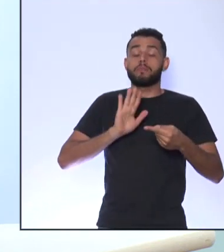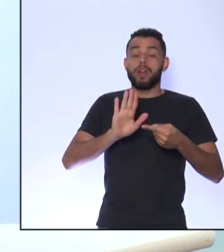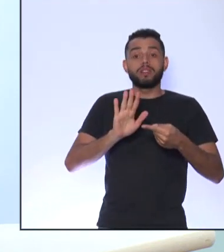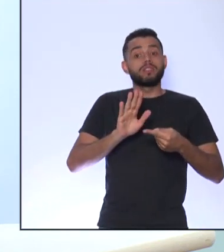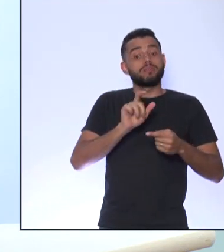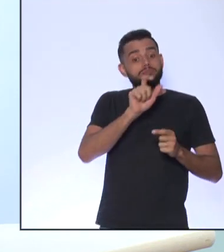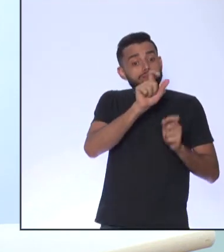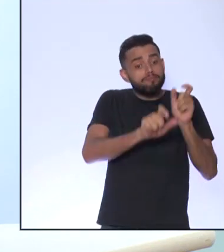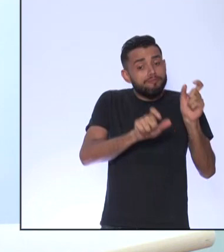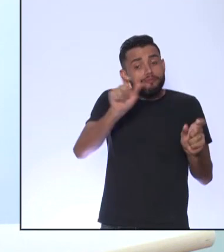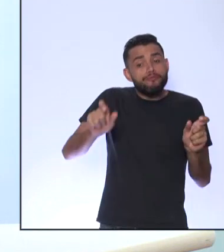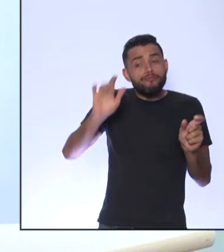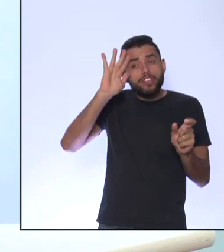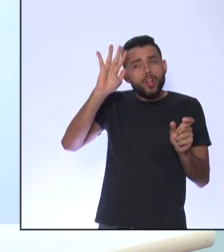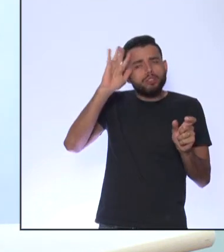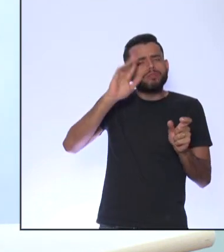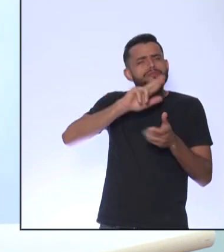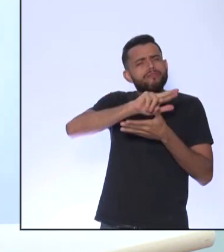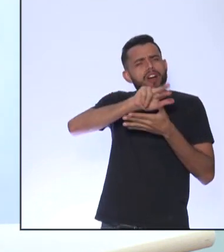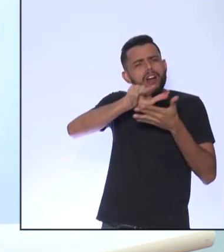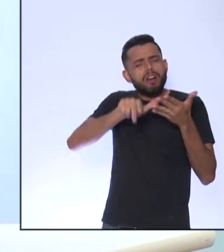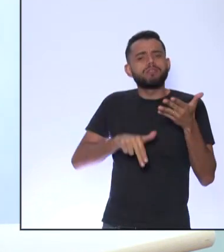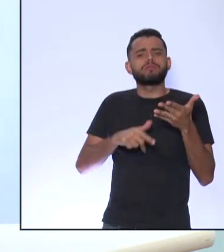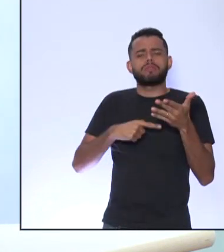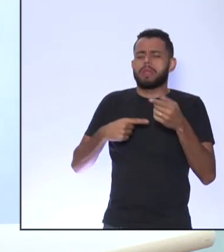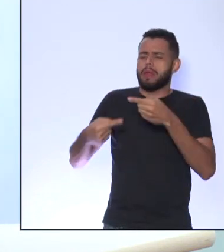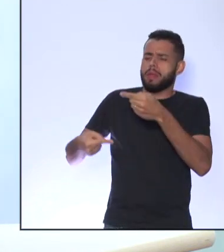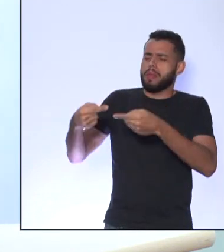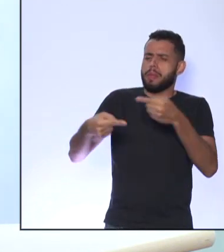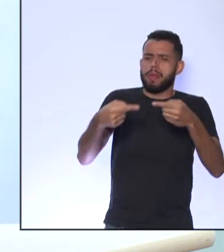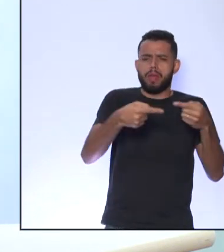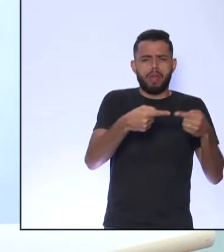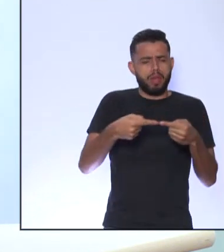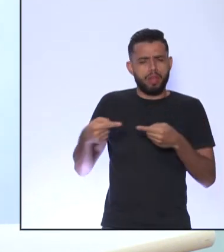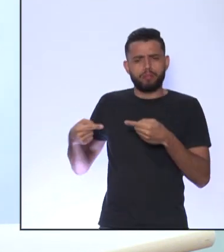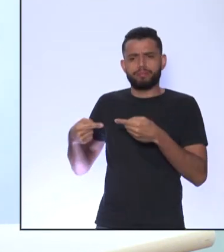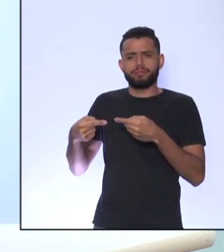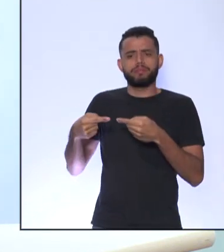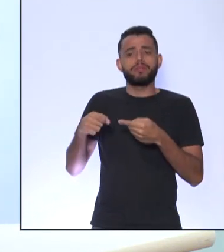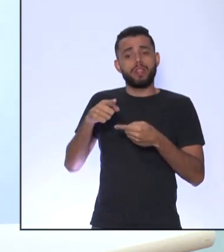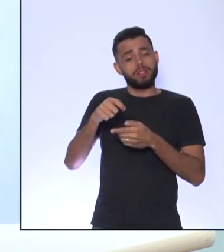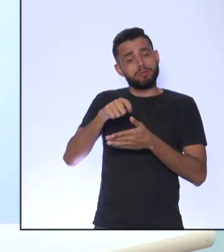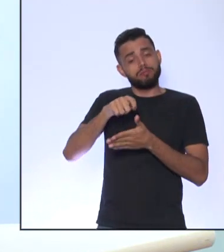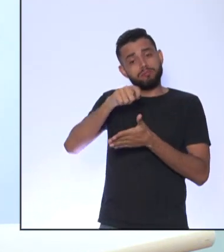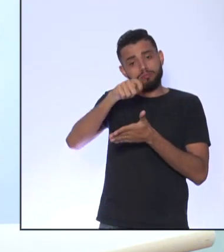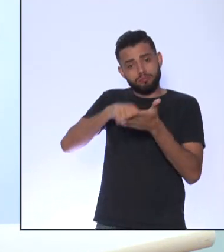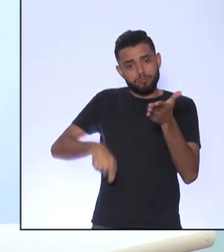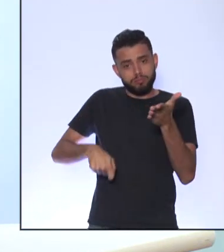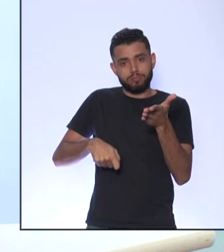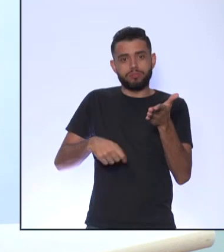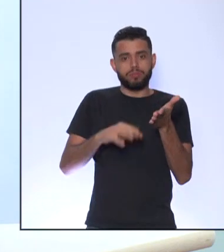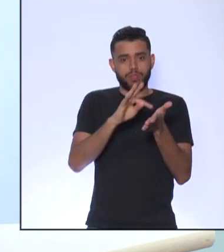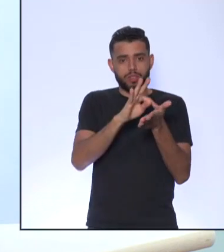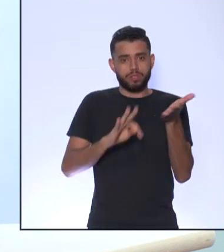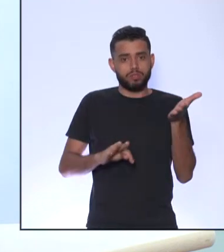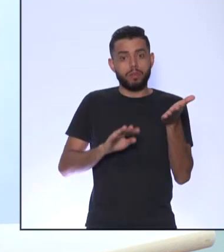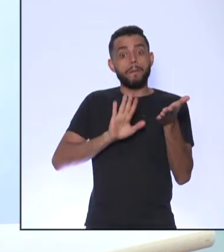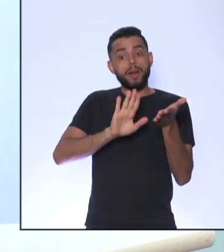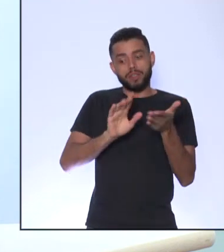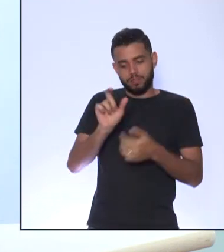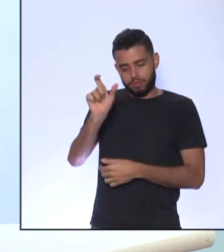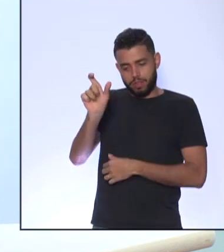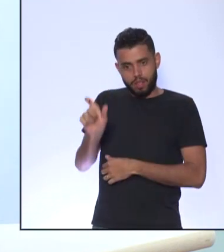Que fizeram um debate Conversaram sobre E escreveram essa declaração O Montesquieu, sim, encabeçou